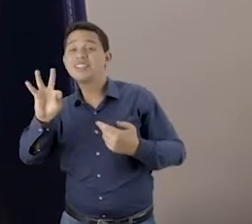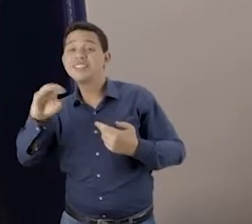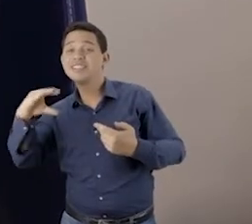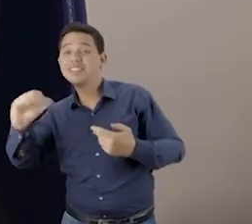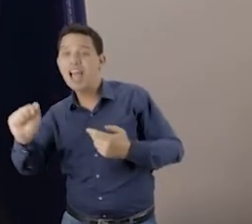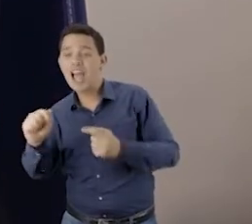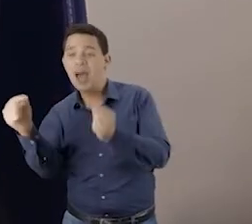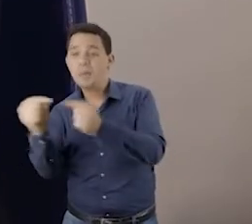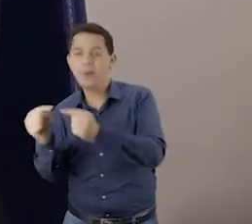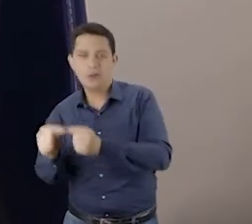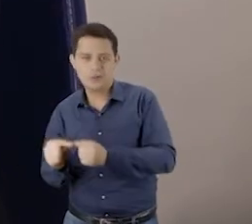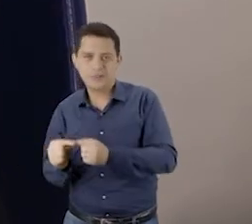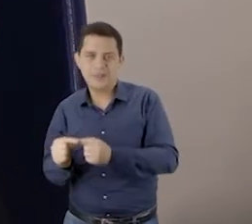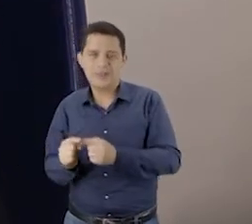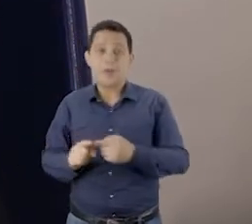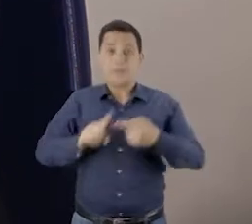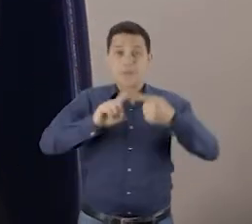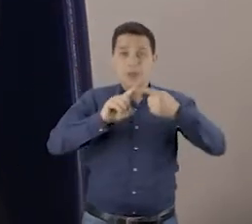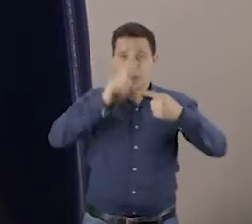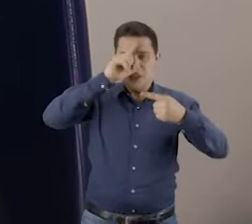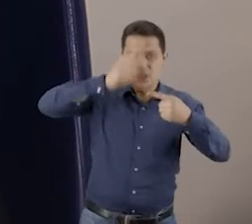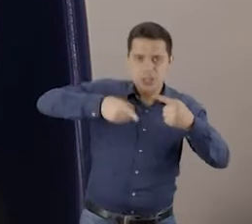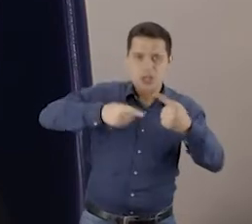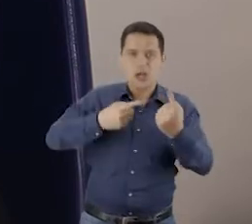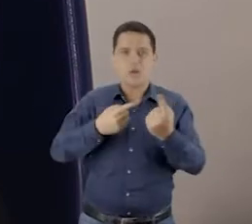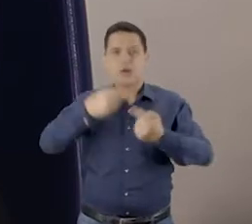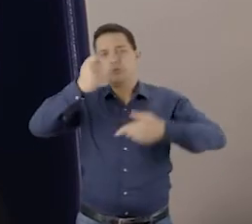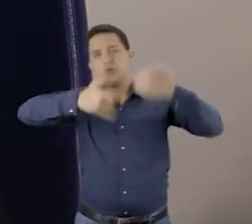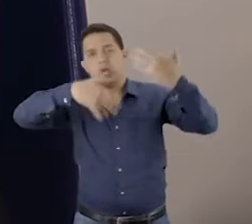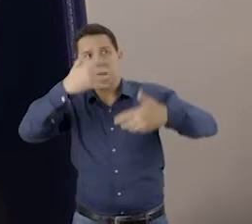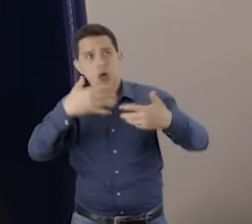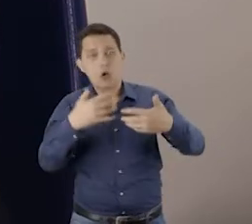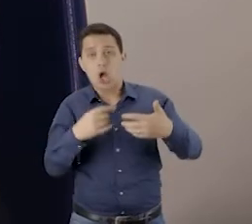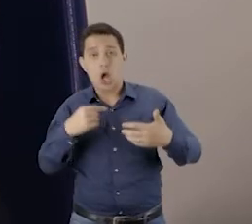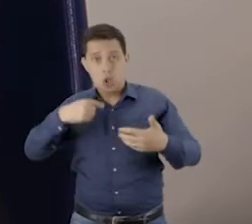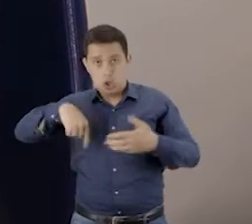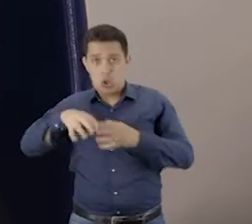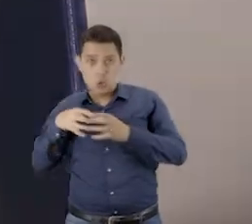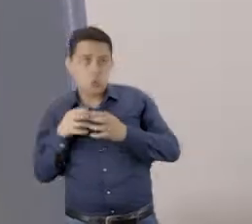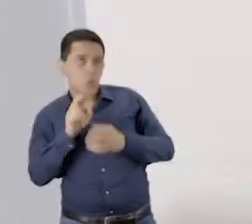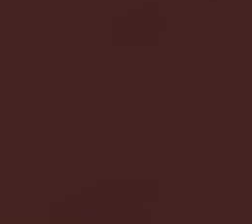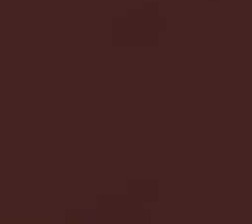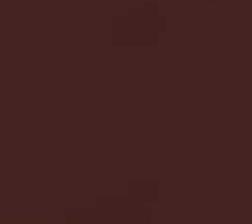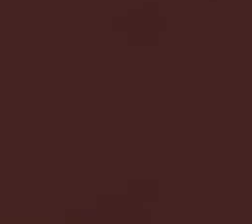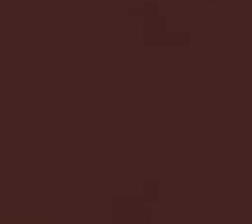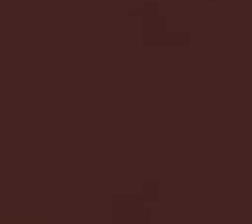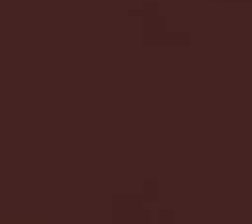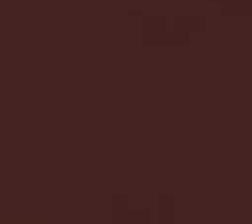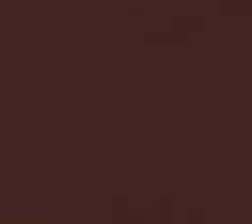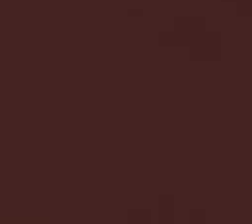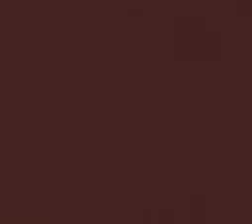utilização dessa metodologia, dessa proposta que é a justiça restaurativa.